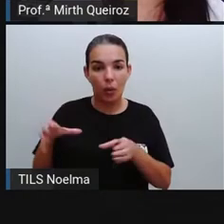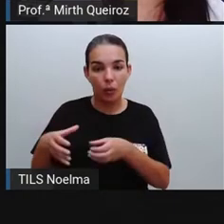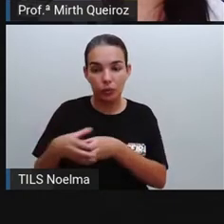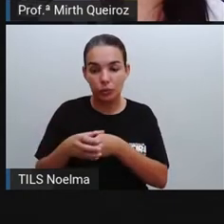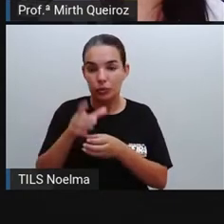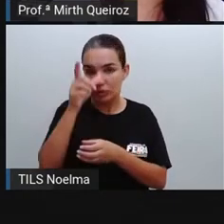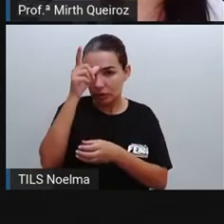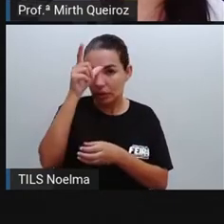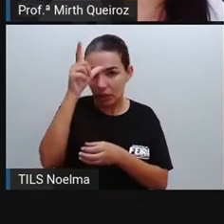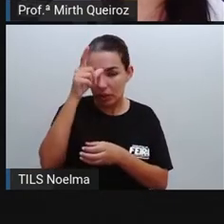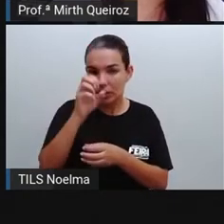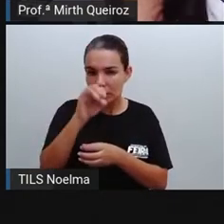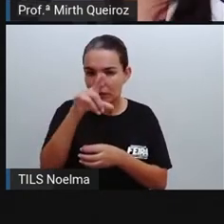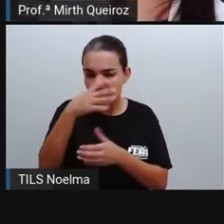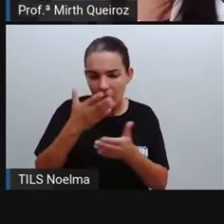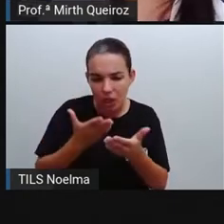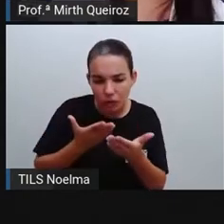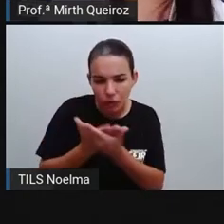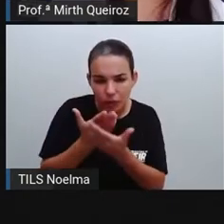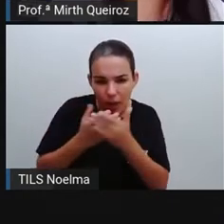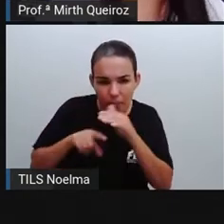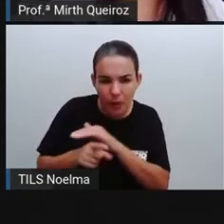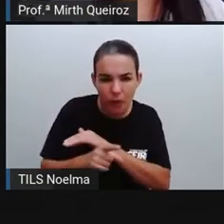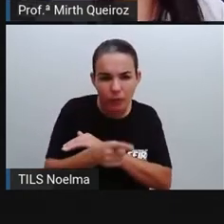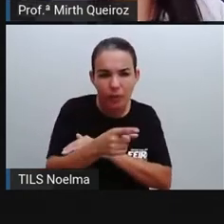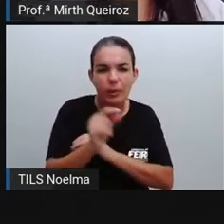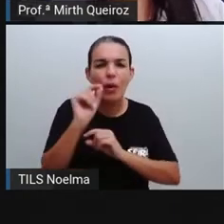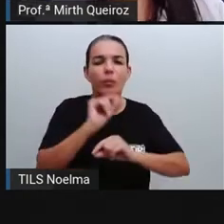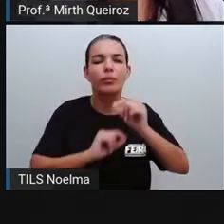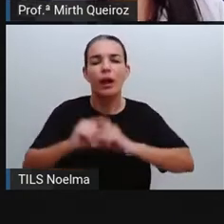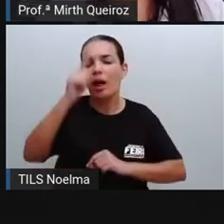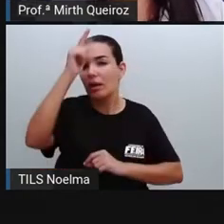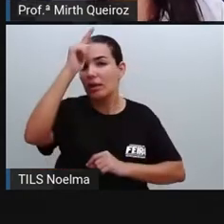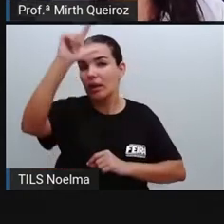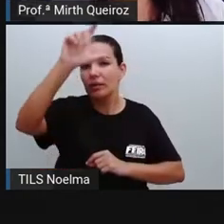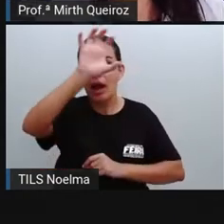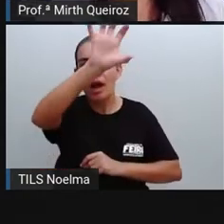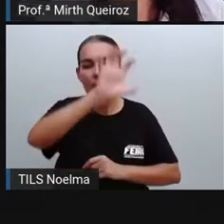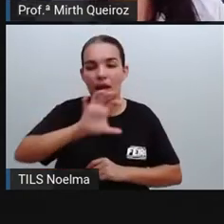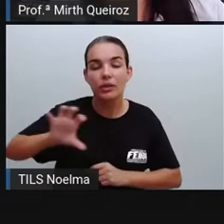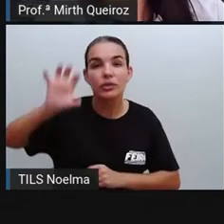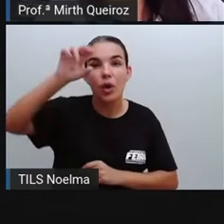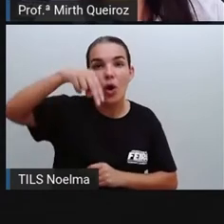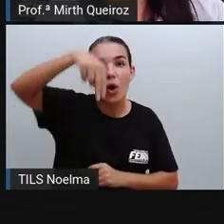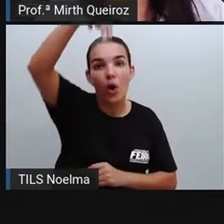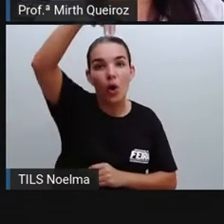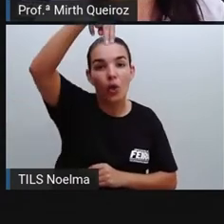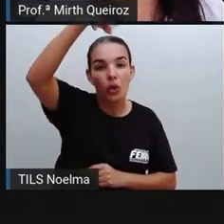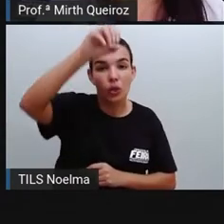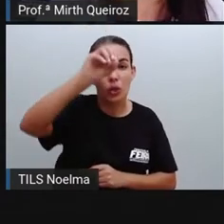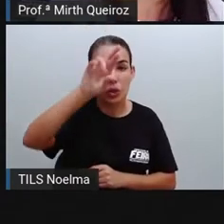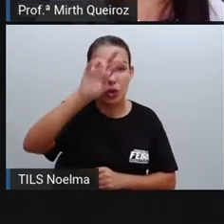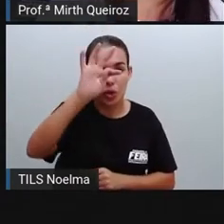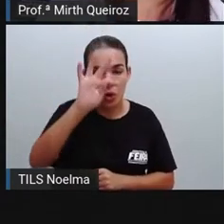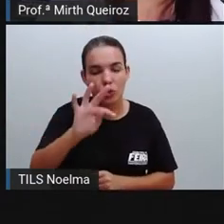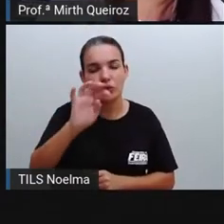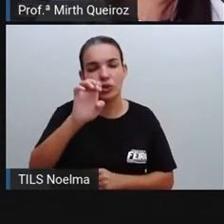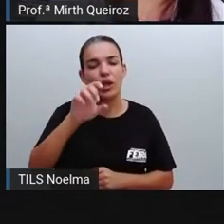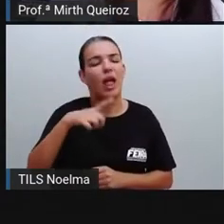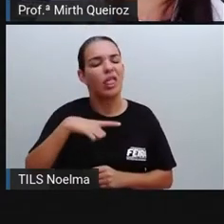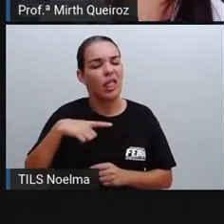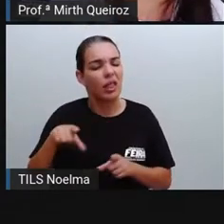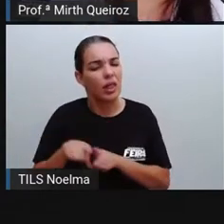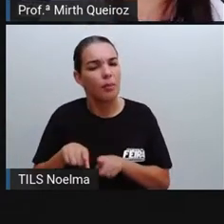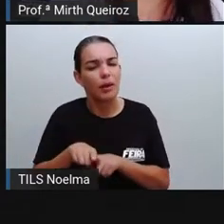mais profundamente, vocês vão ver que as lendas da região norte, nós vamos ter um tipo de lenda. A região